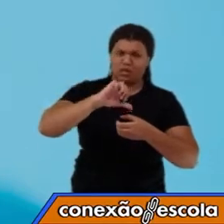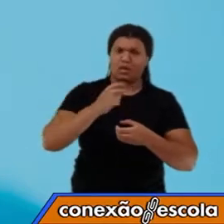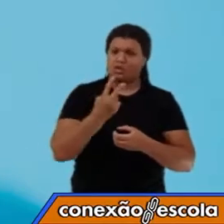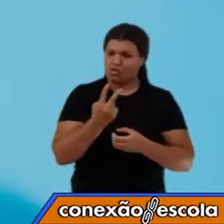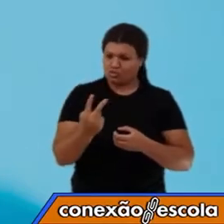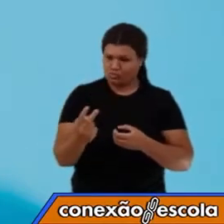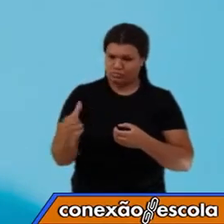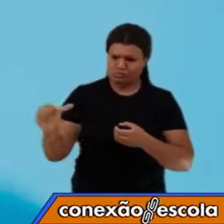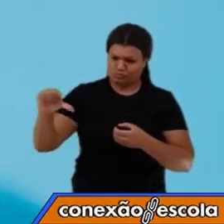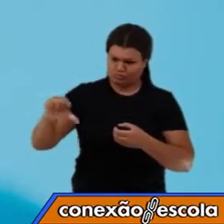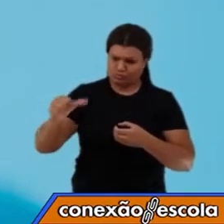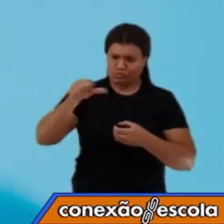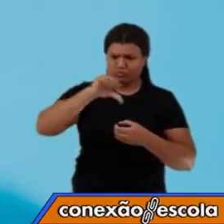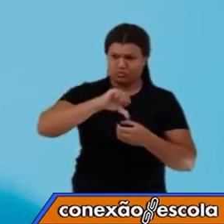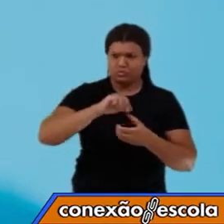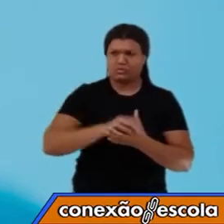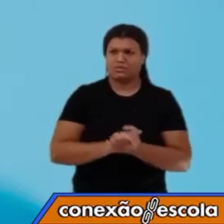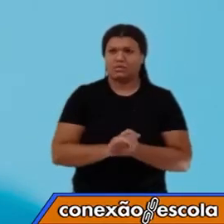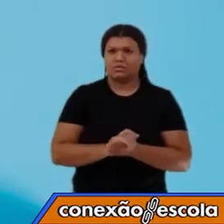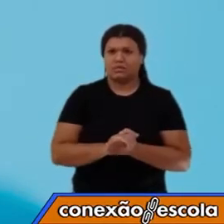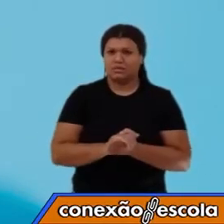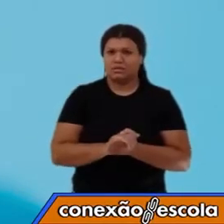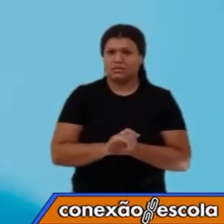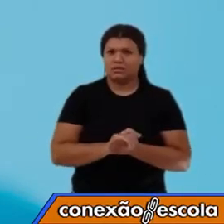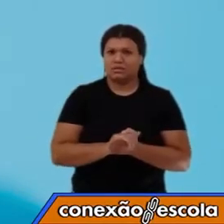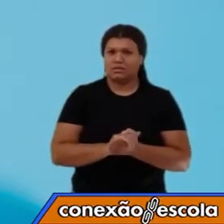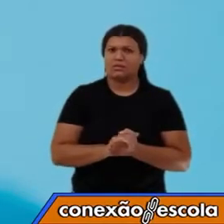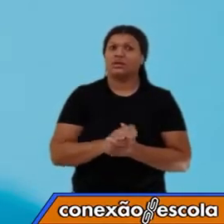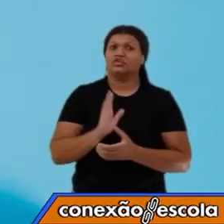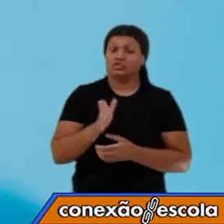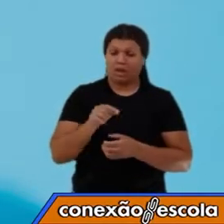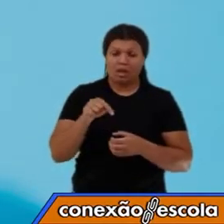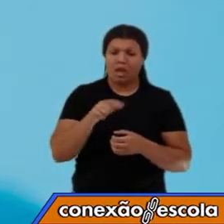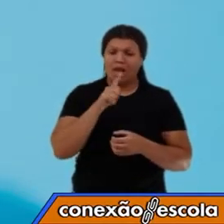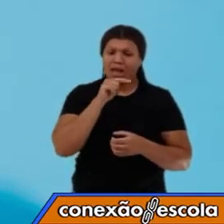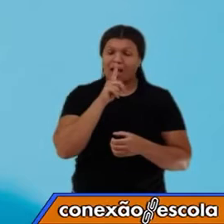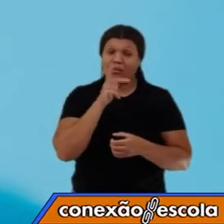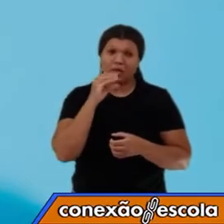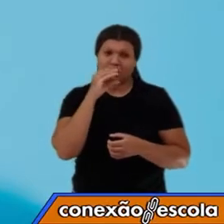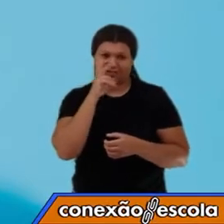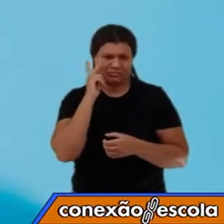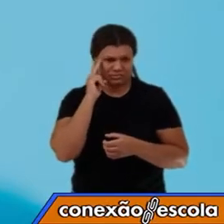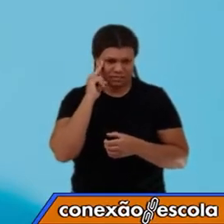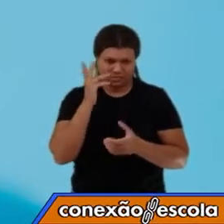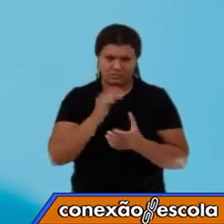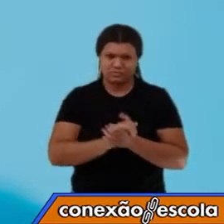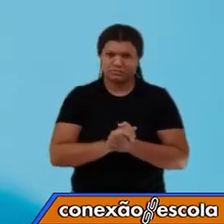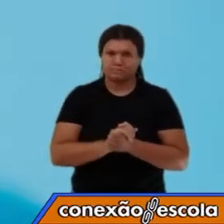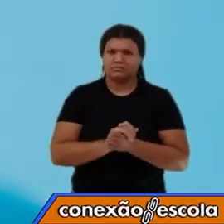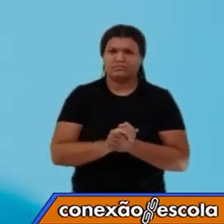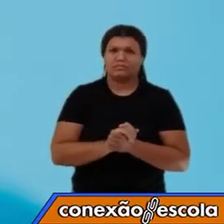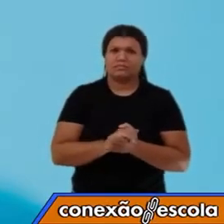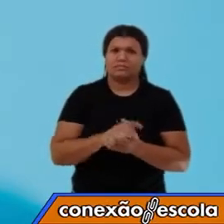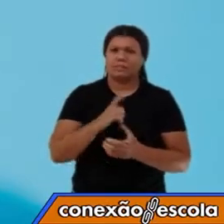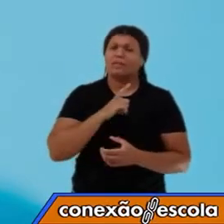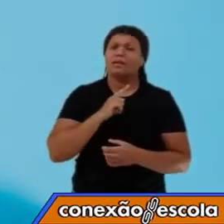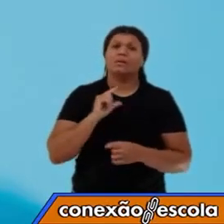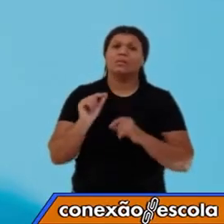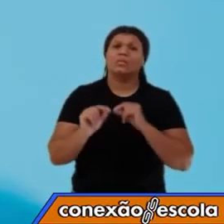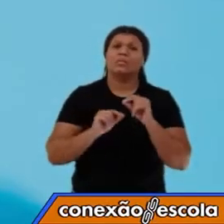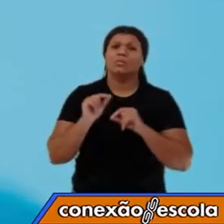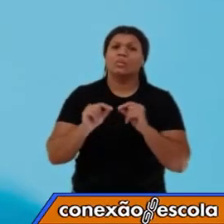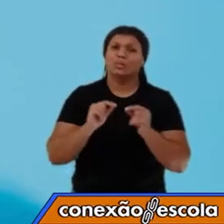dois copos. Como ela está em temperatura ambiente, nós temos, então,